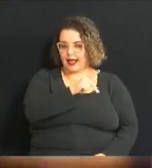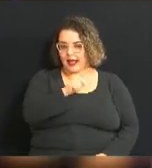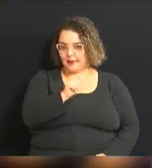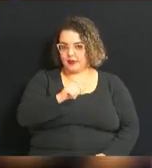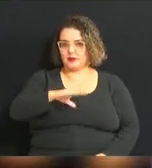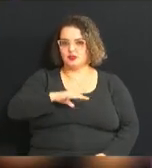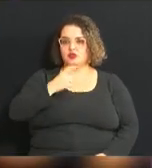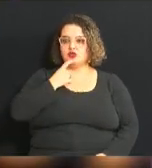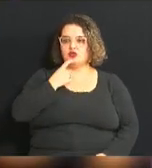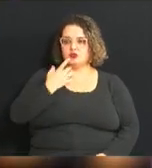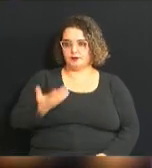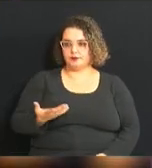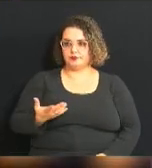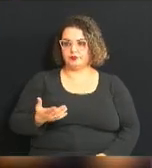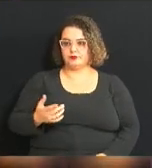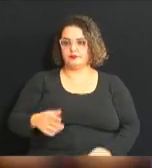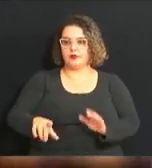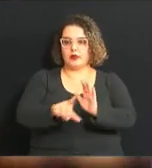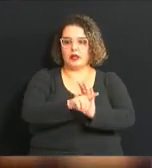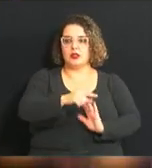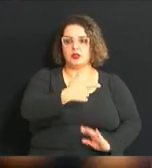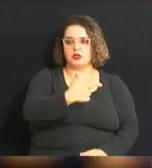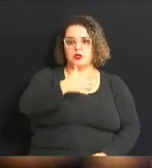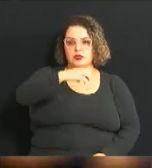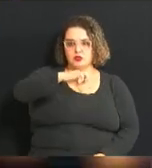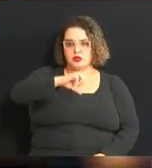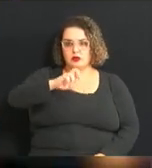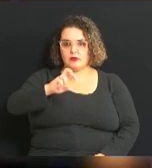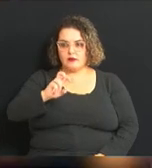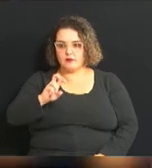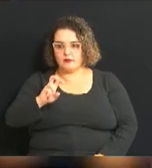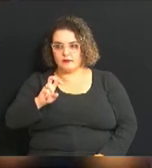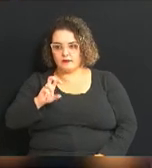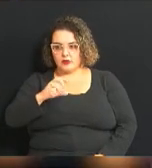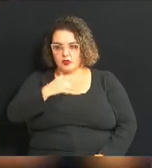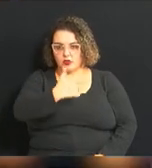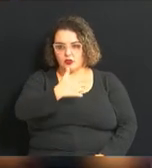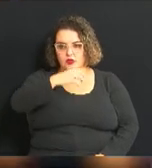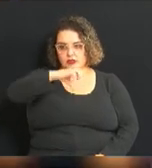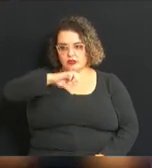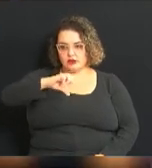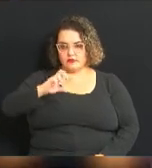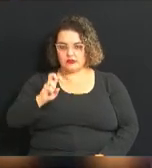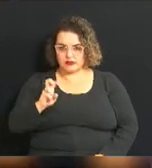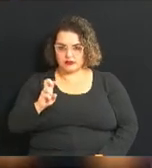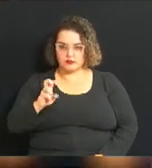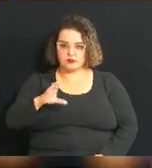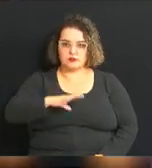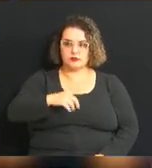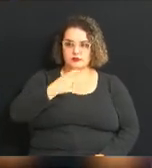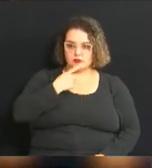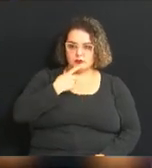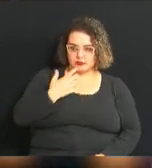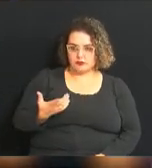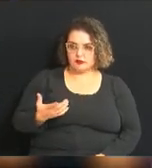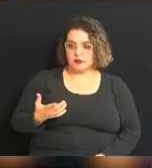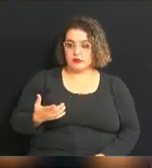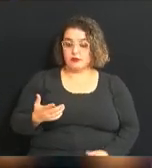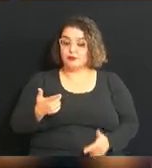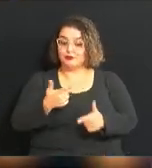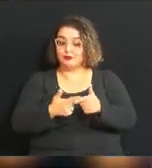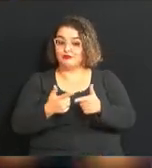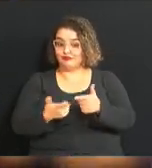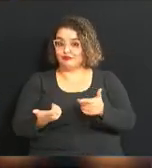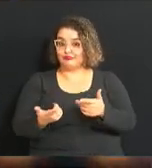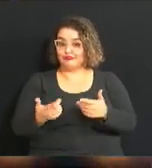vinculada à Lei 295 de 2020, em que ela deixou uma lacuna referente a legislações